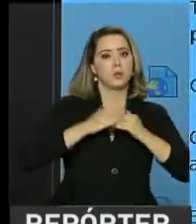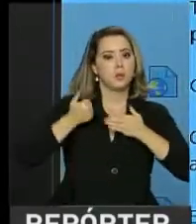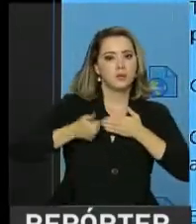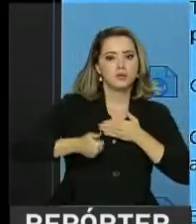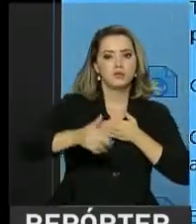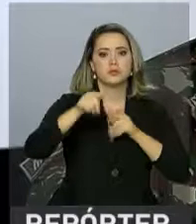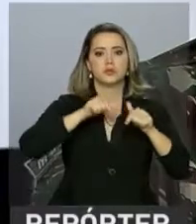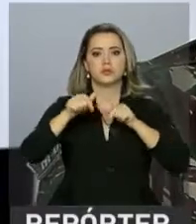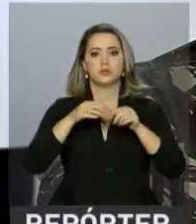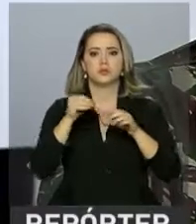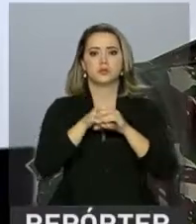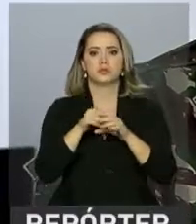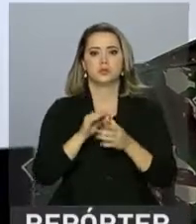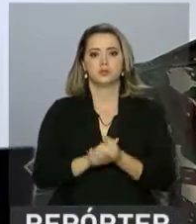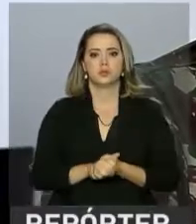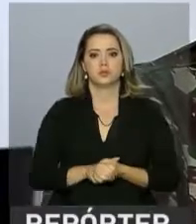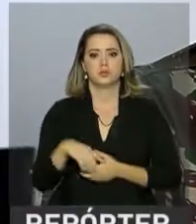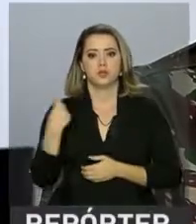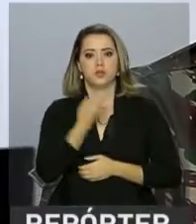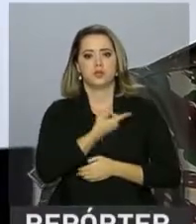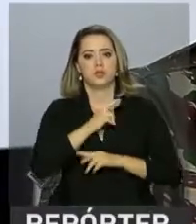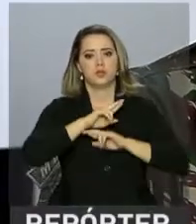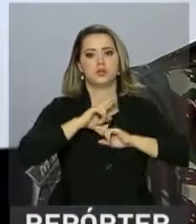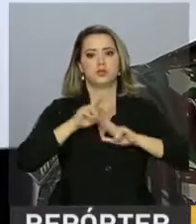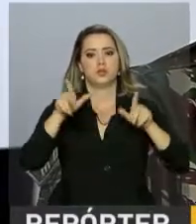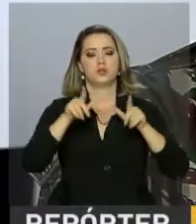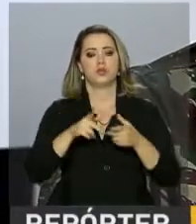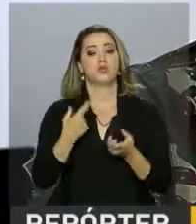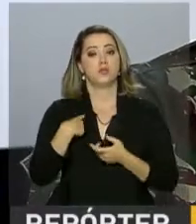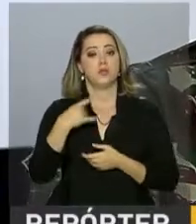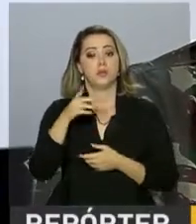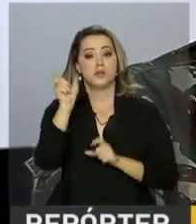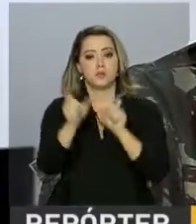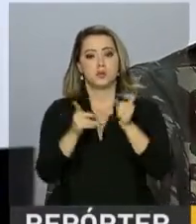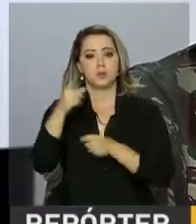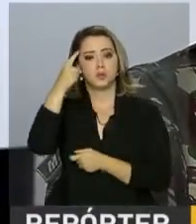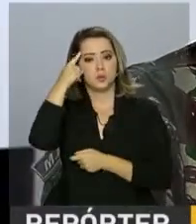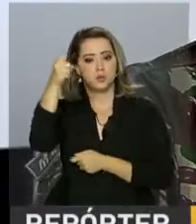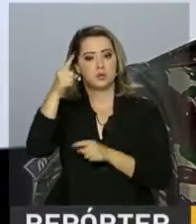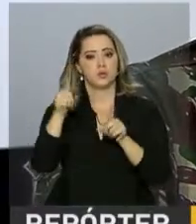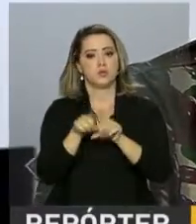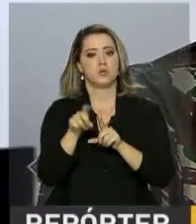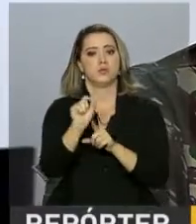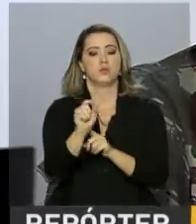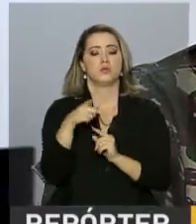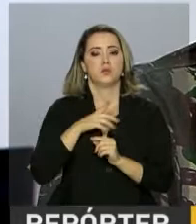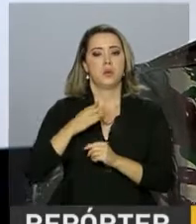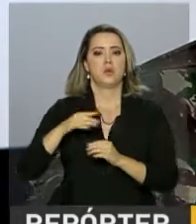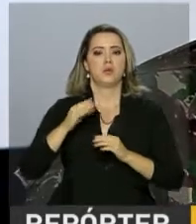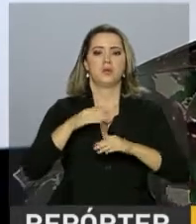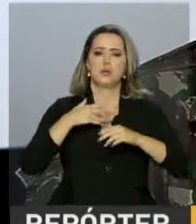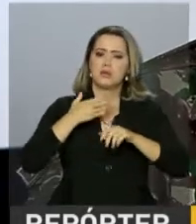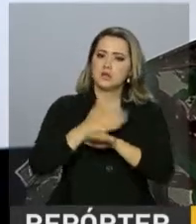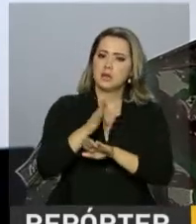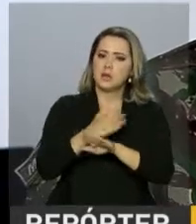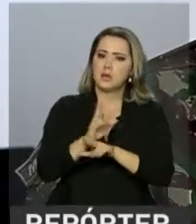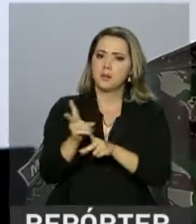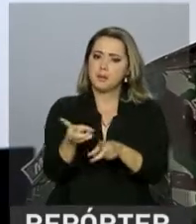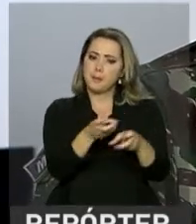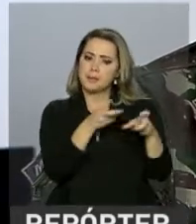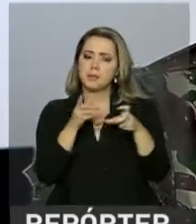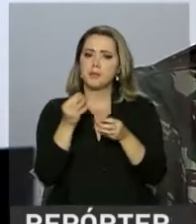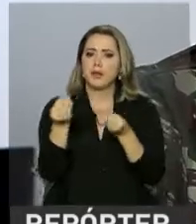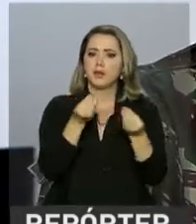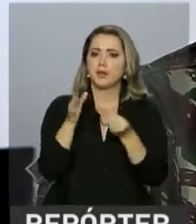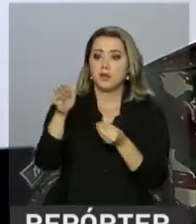atuar na área. Nós temos diversos talentos aqui no Brasil, e nosso objetivo também, além da capacitação, é identificarmos esses talentos e